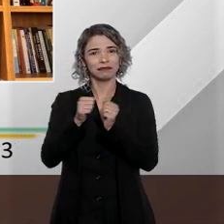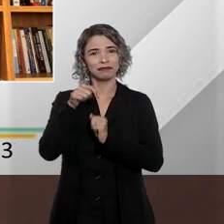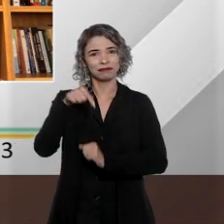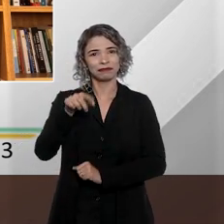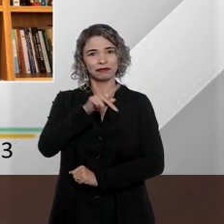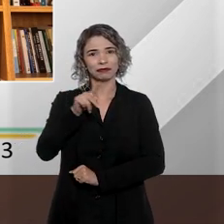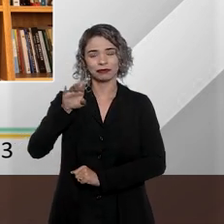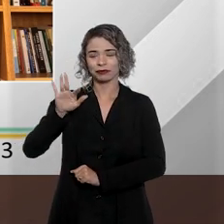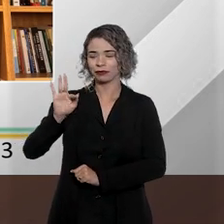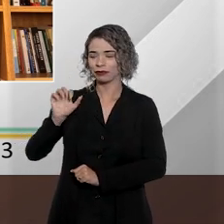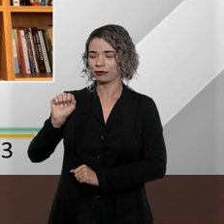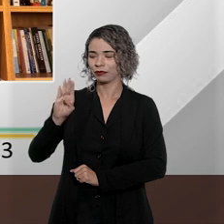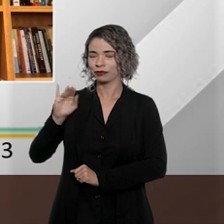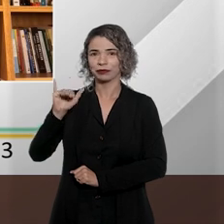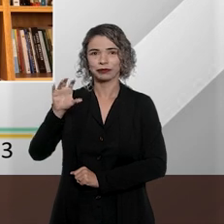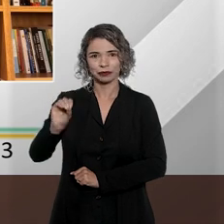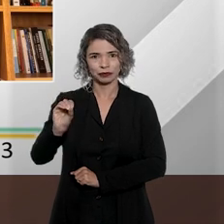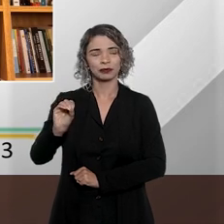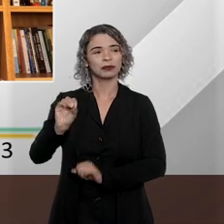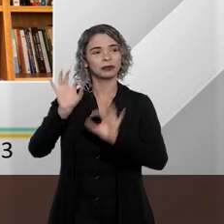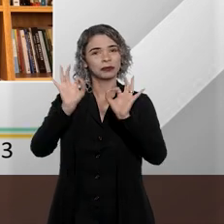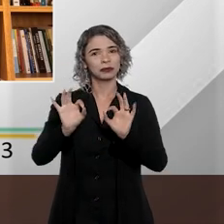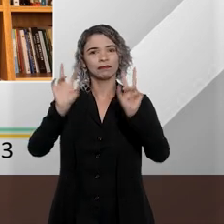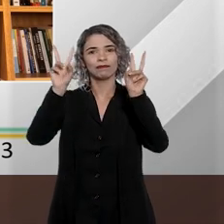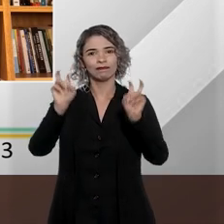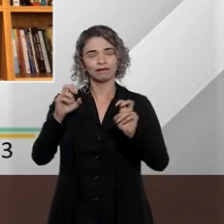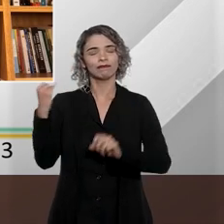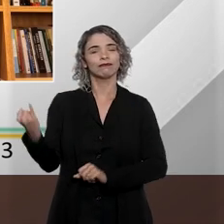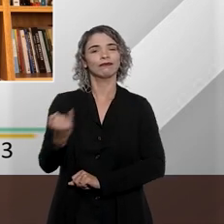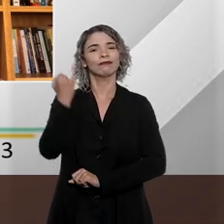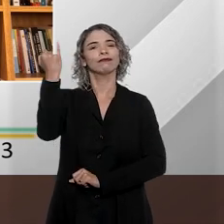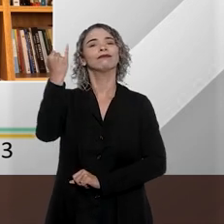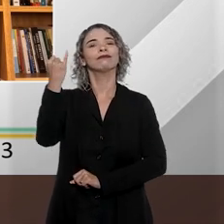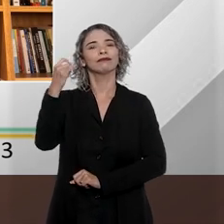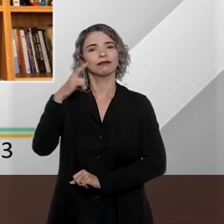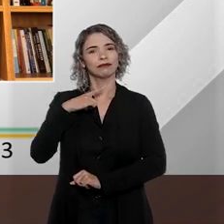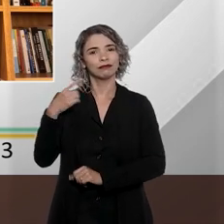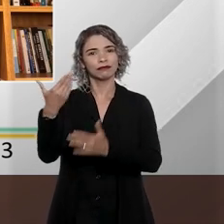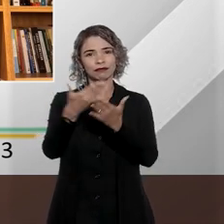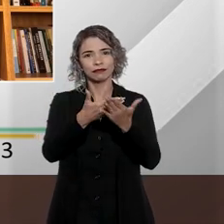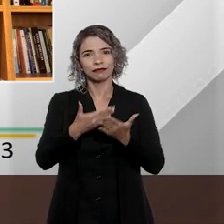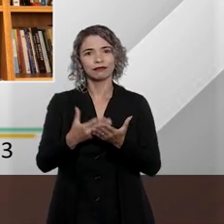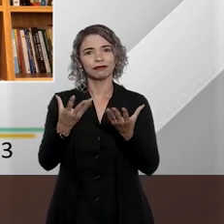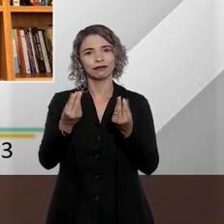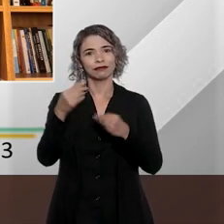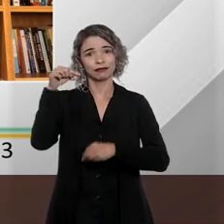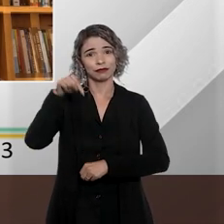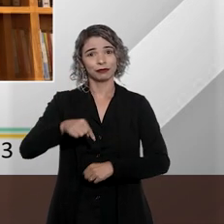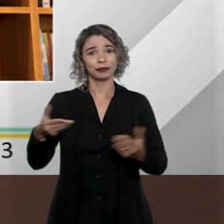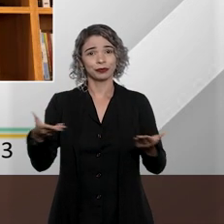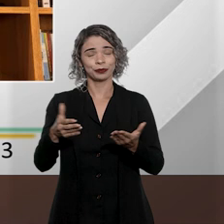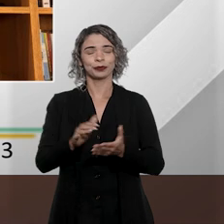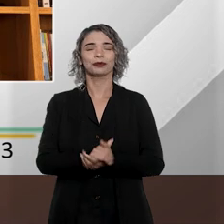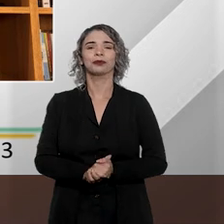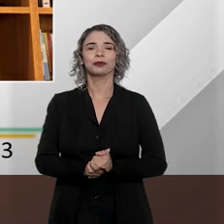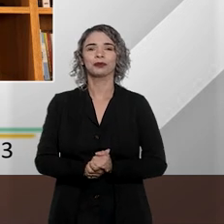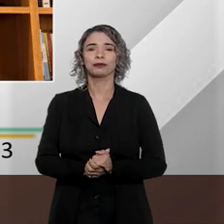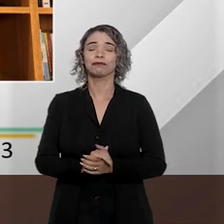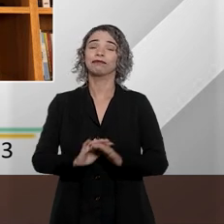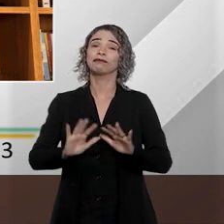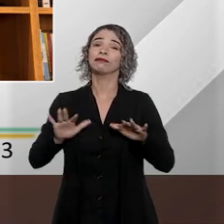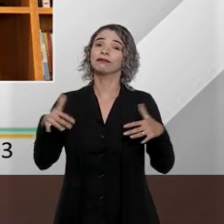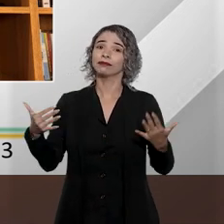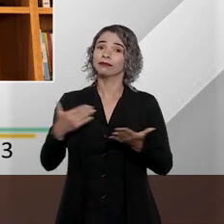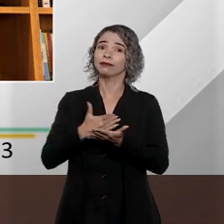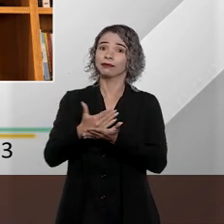referência para mim, um grande amigo. Tenho certeza de que um tema tão relevante vai ser muito bem estudado hoje aqui neste encontro. Bom, e a gente começa